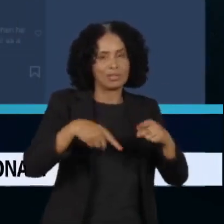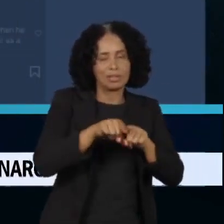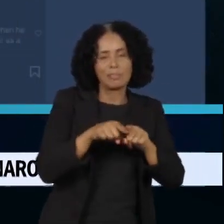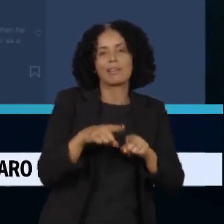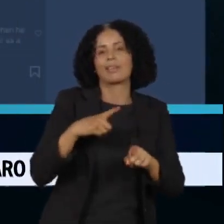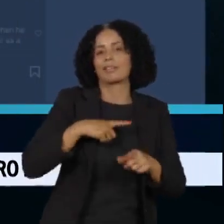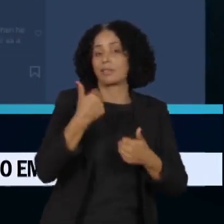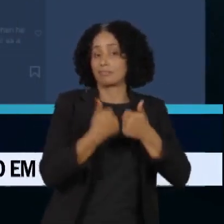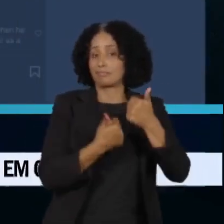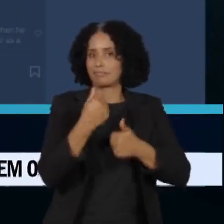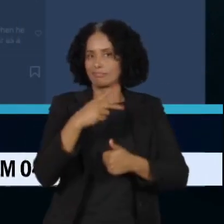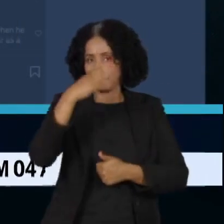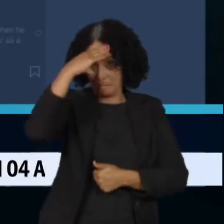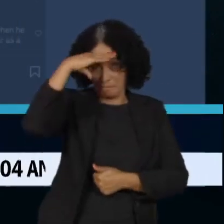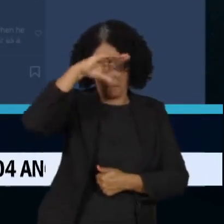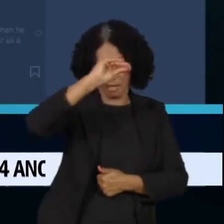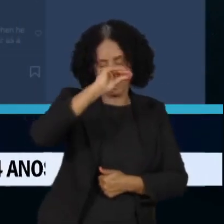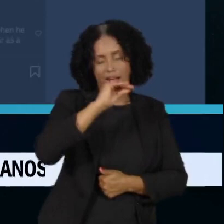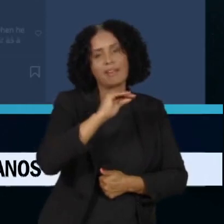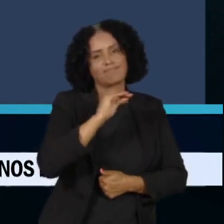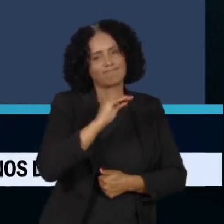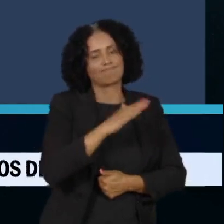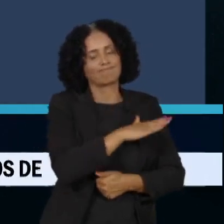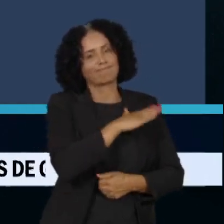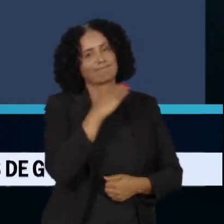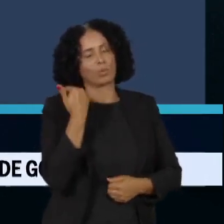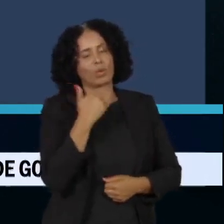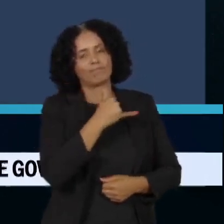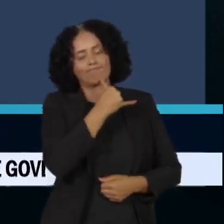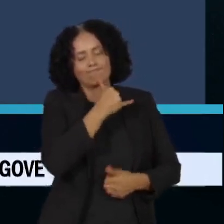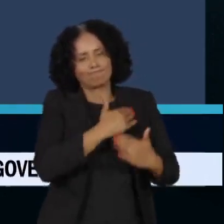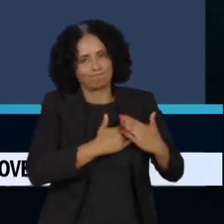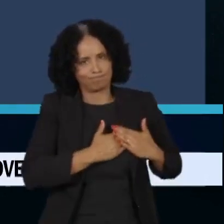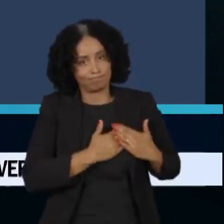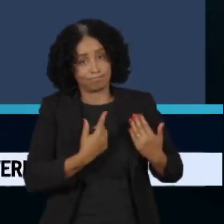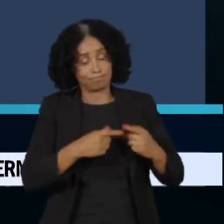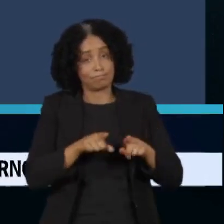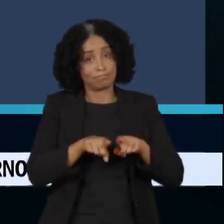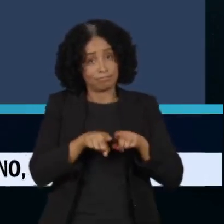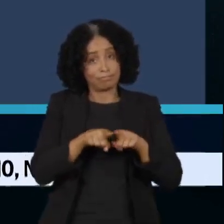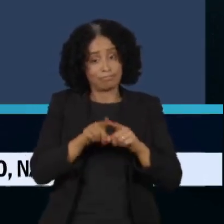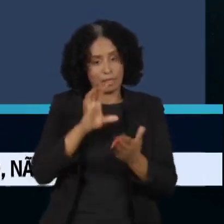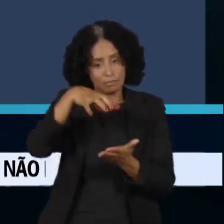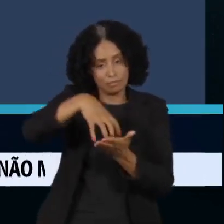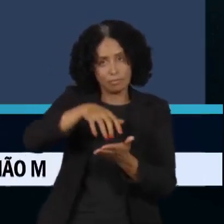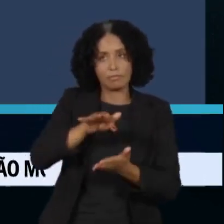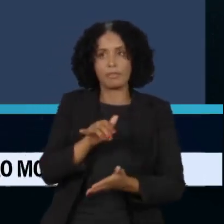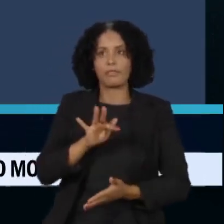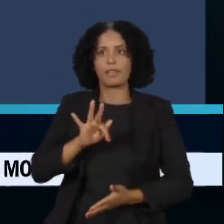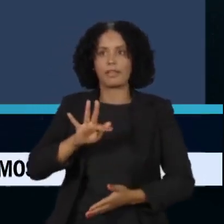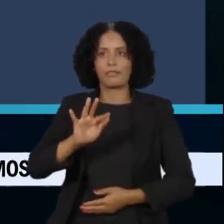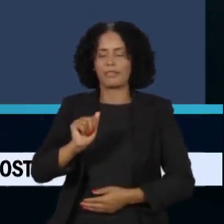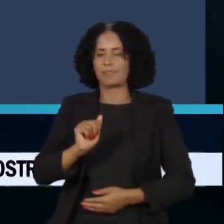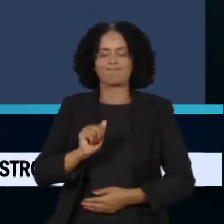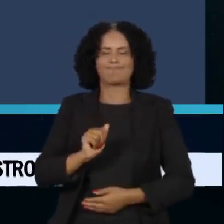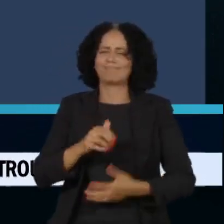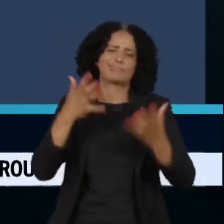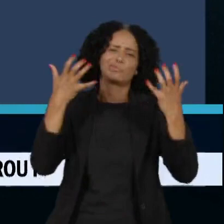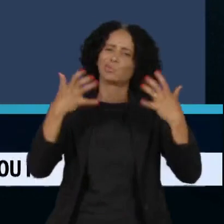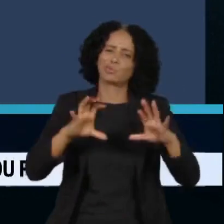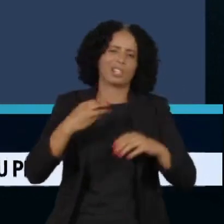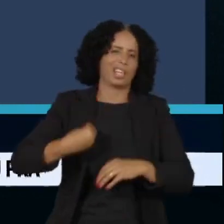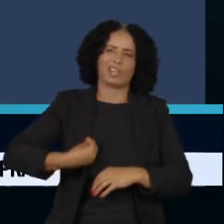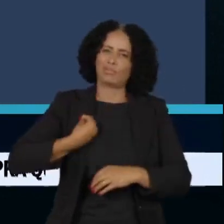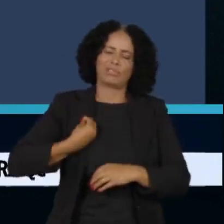lamentou a perda do maior jogador que o clube já teve. A FIFA disse que este é o dia que nunca gostaríamos que chegasse, o